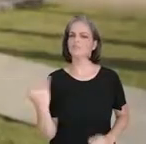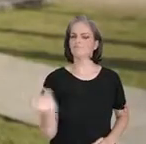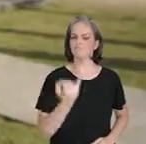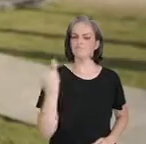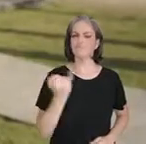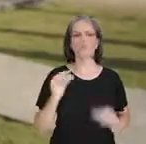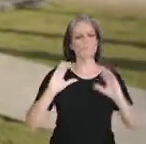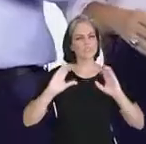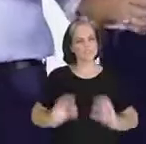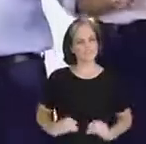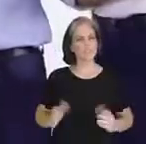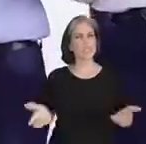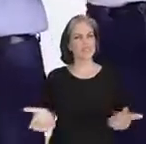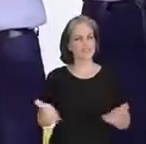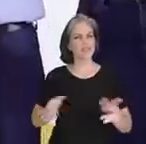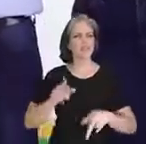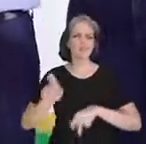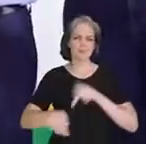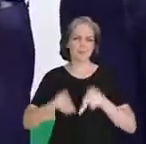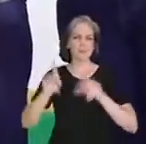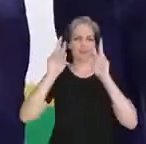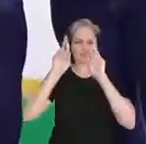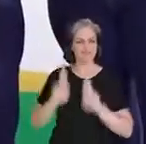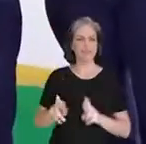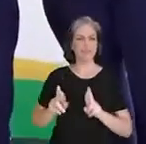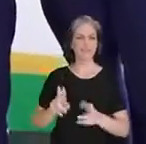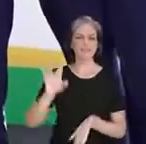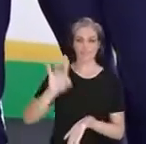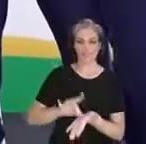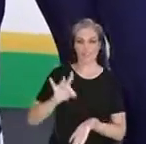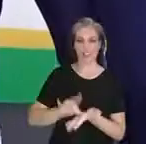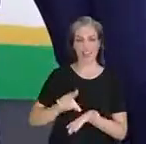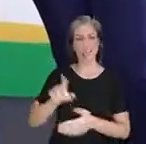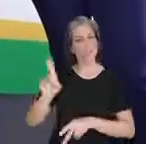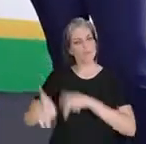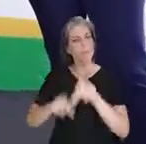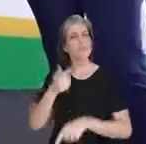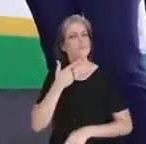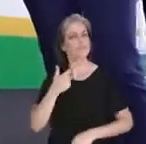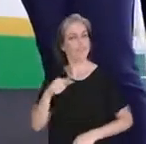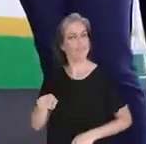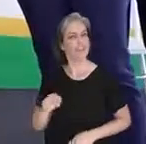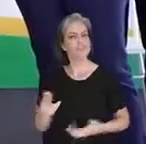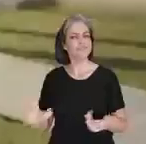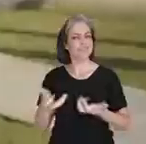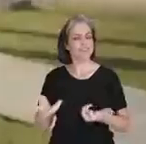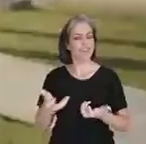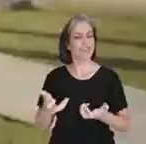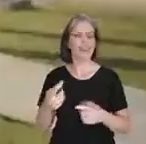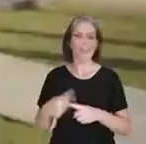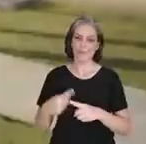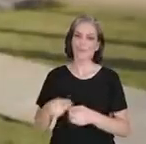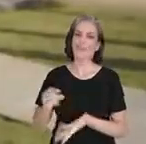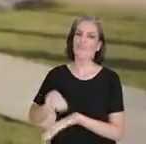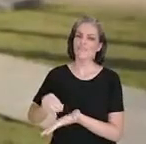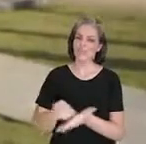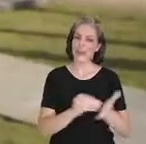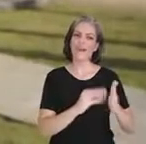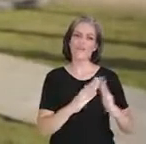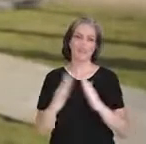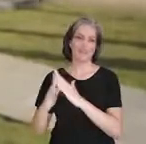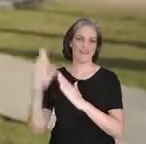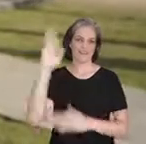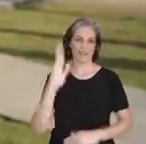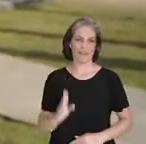resgate de cidadania. Esse programa é, na verdade, um reencontro com a população brasileira, que tem um enorme déficit